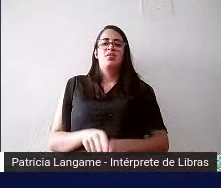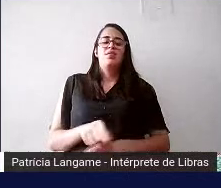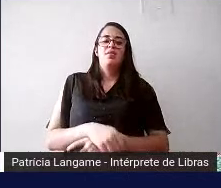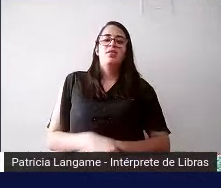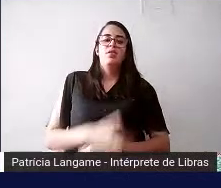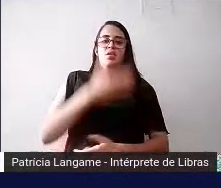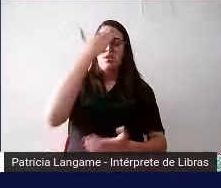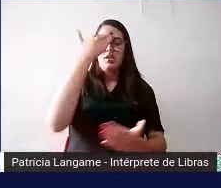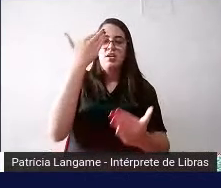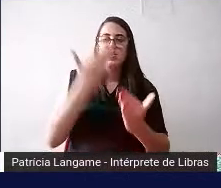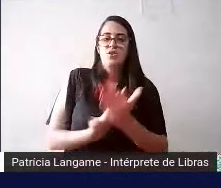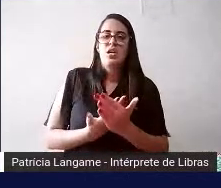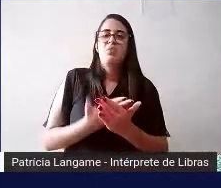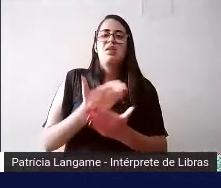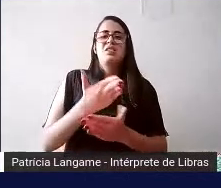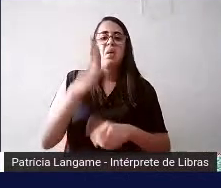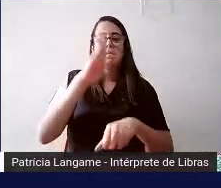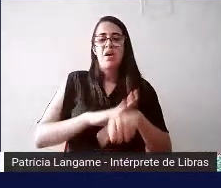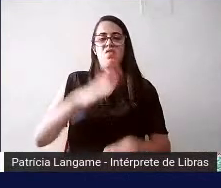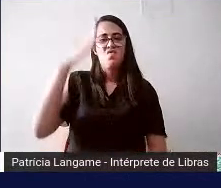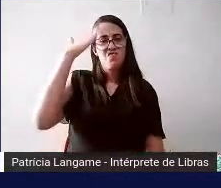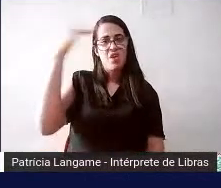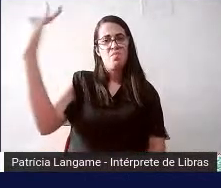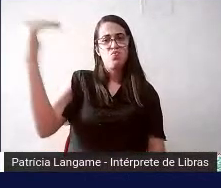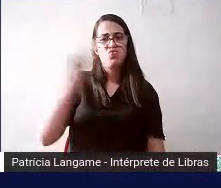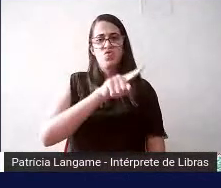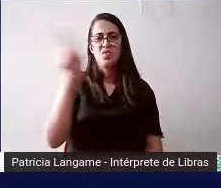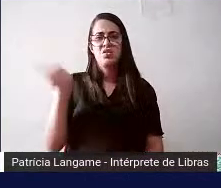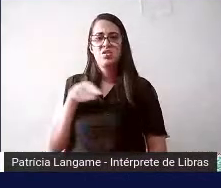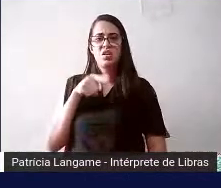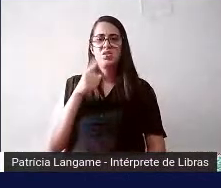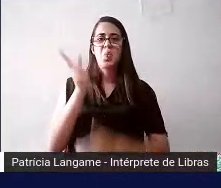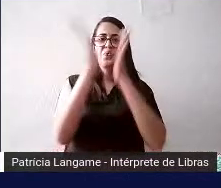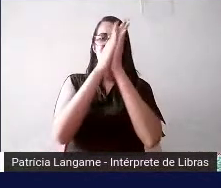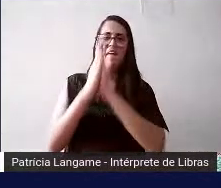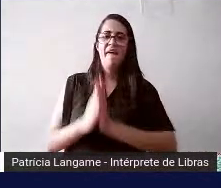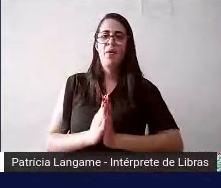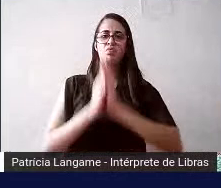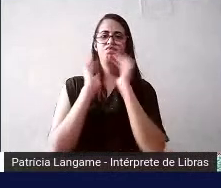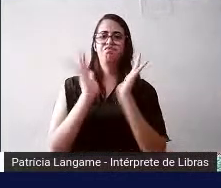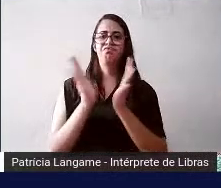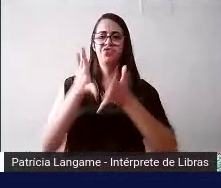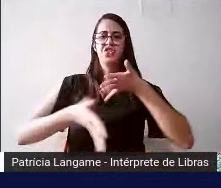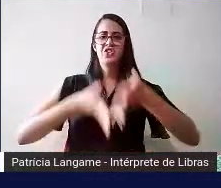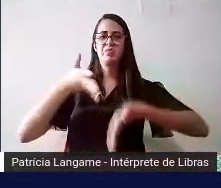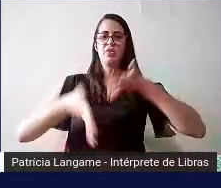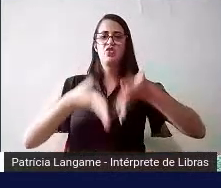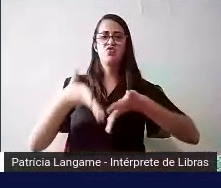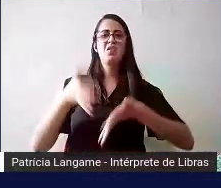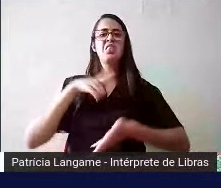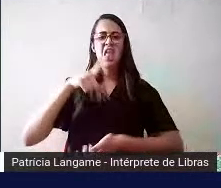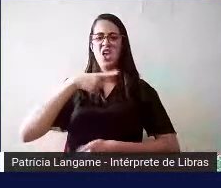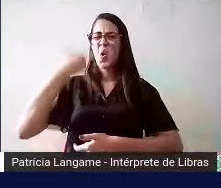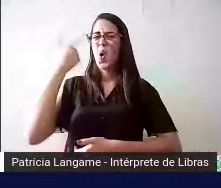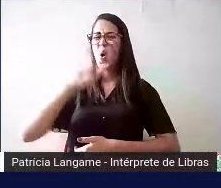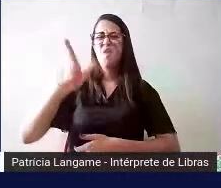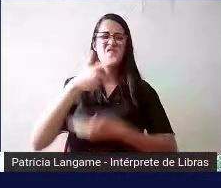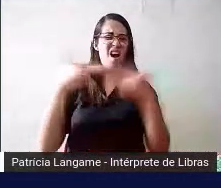acredito que ele deve ser o mais conhecido de vocês existem inúmeros outros aplicativos tá eu